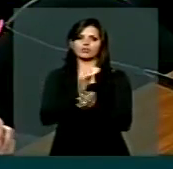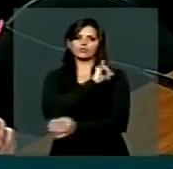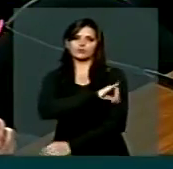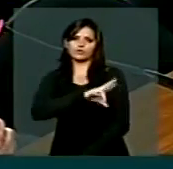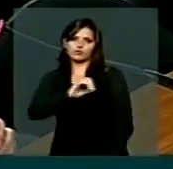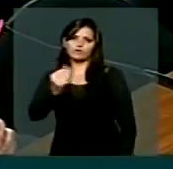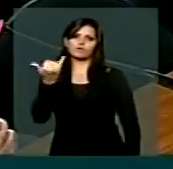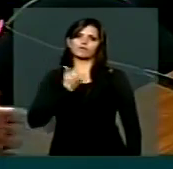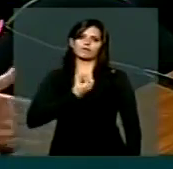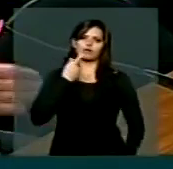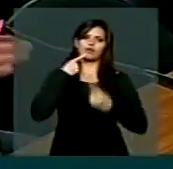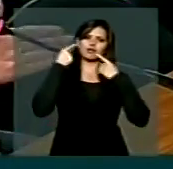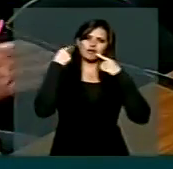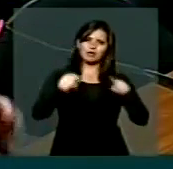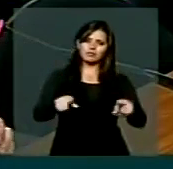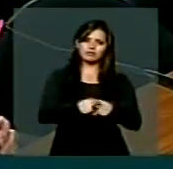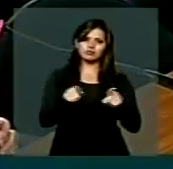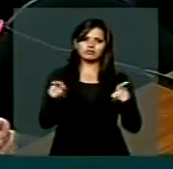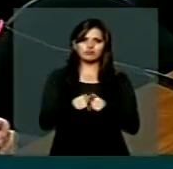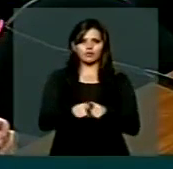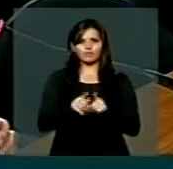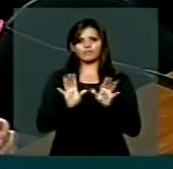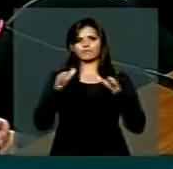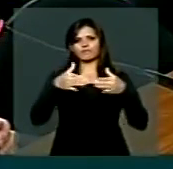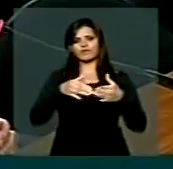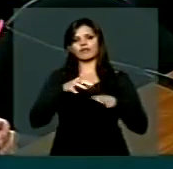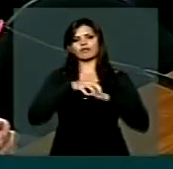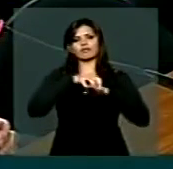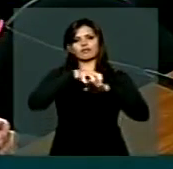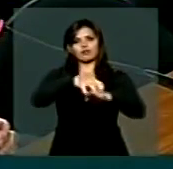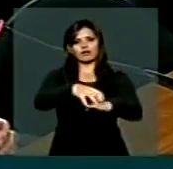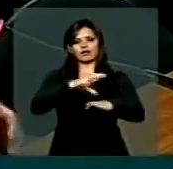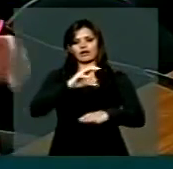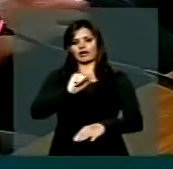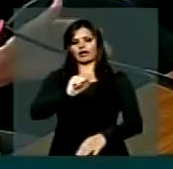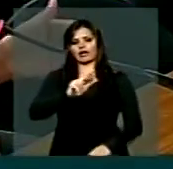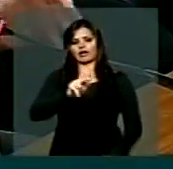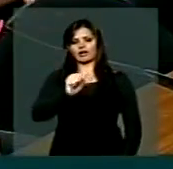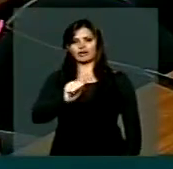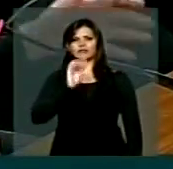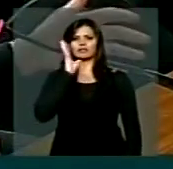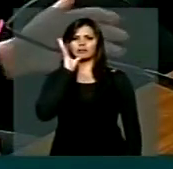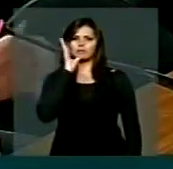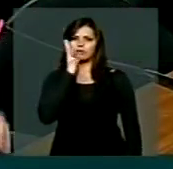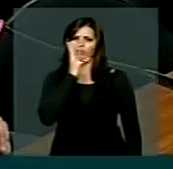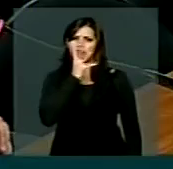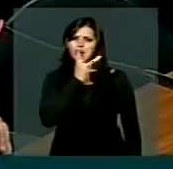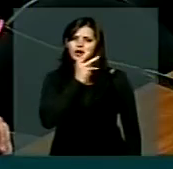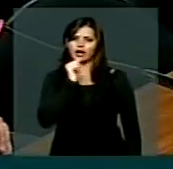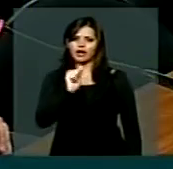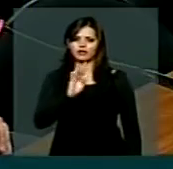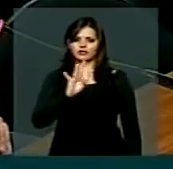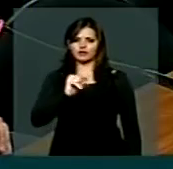reclamações, por exemplo, na área de transporte de cargas, a demora para atracar,